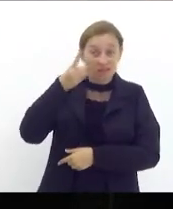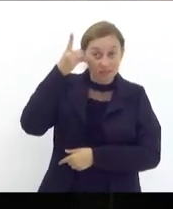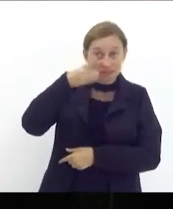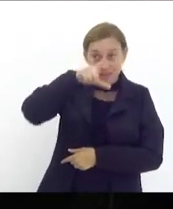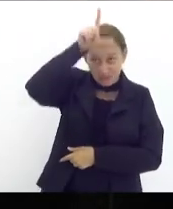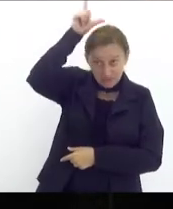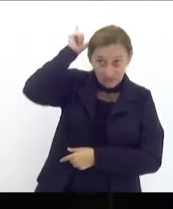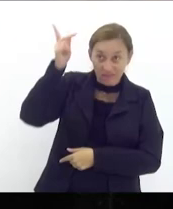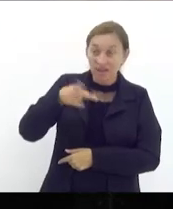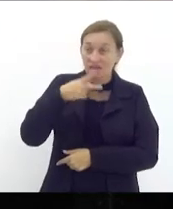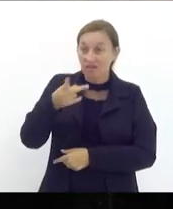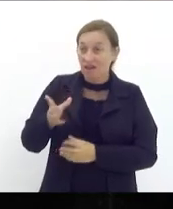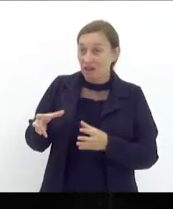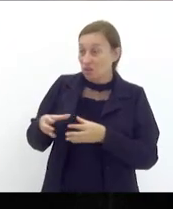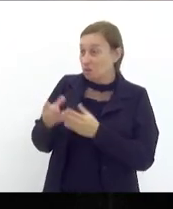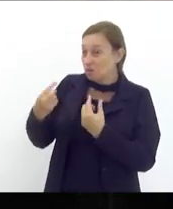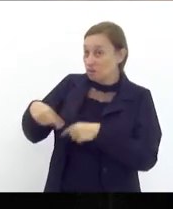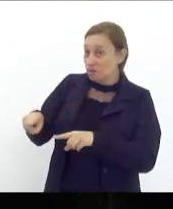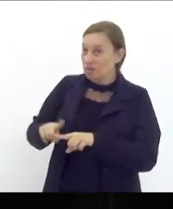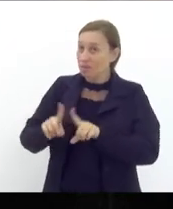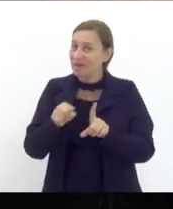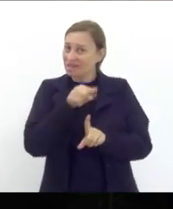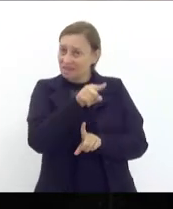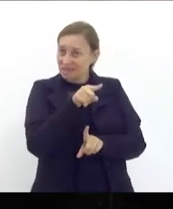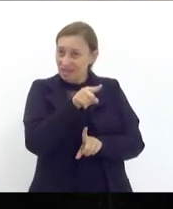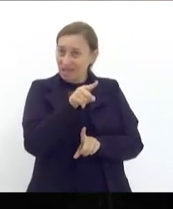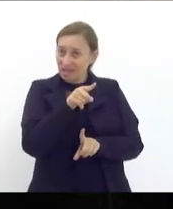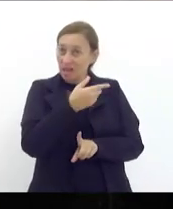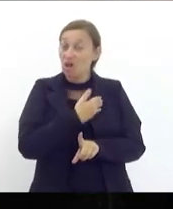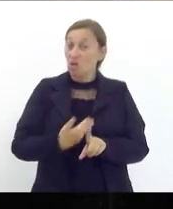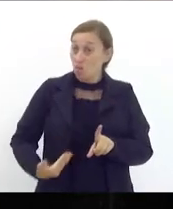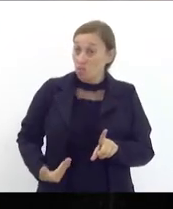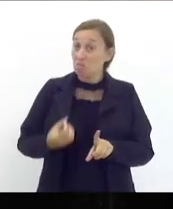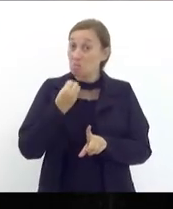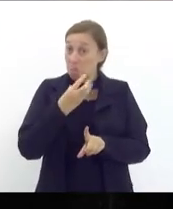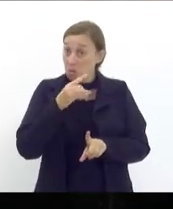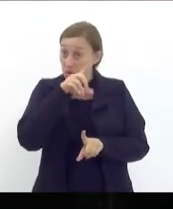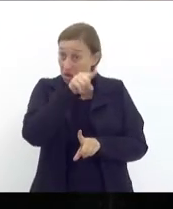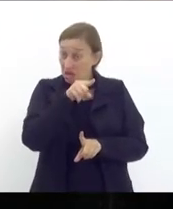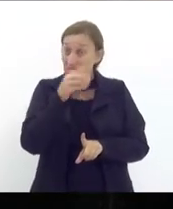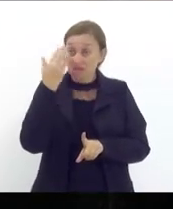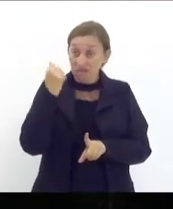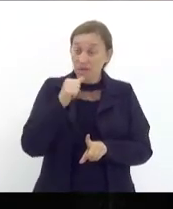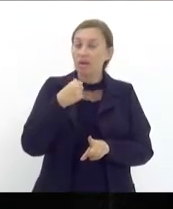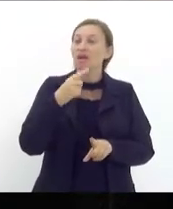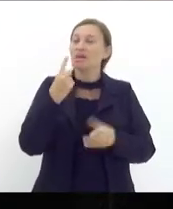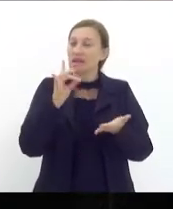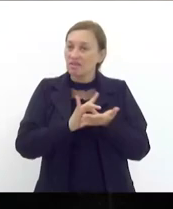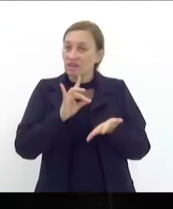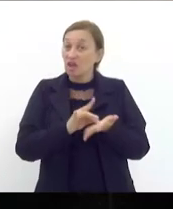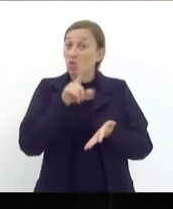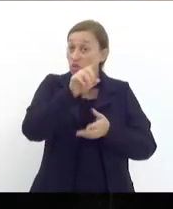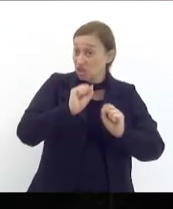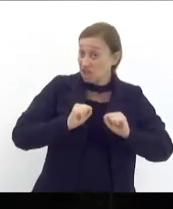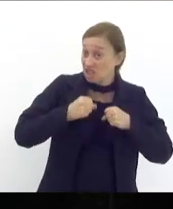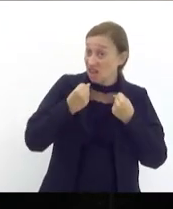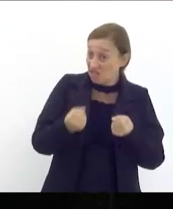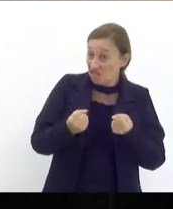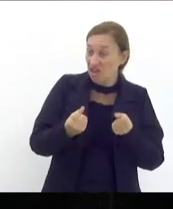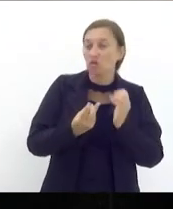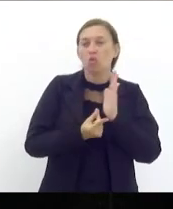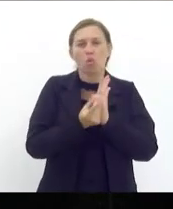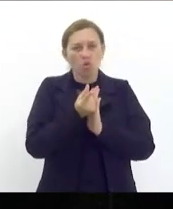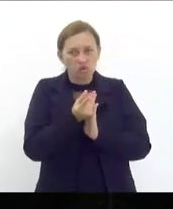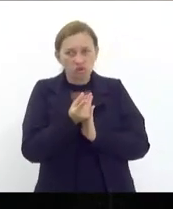Luiz Paulo que é de oposição mas ele é um grande governista porque na verdade quando ele defende o orçamento